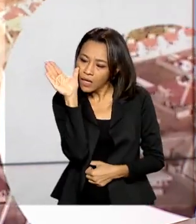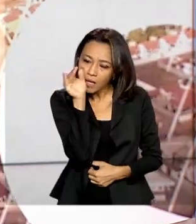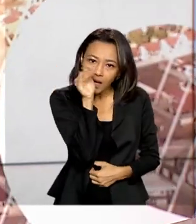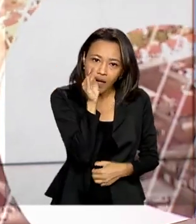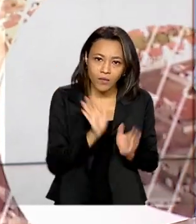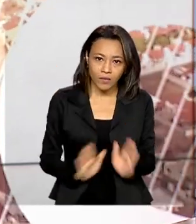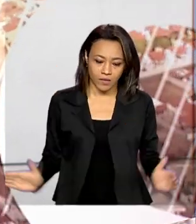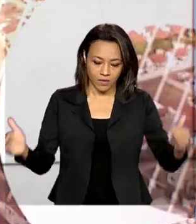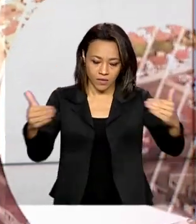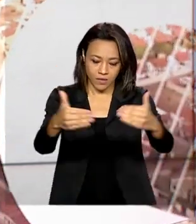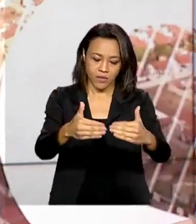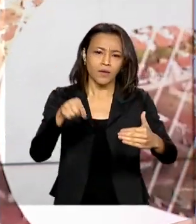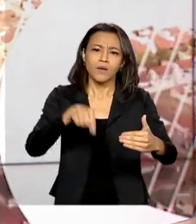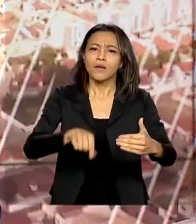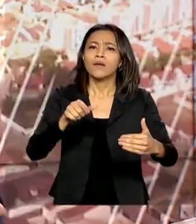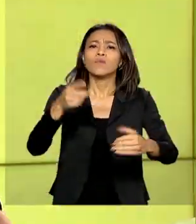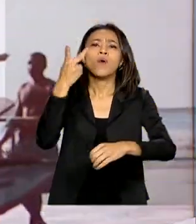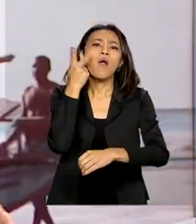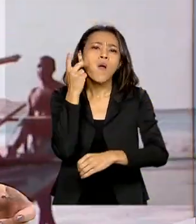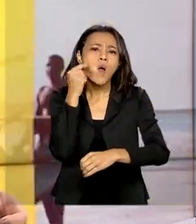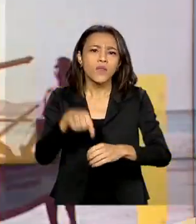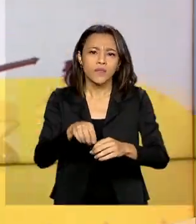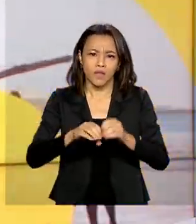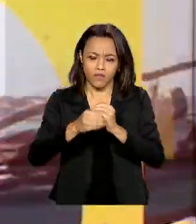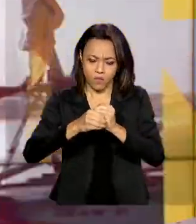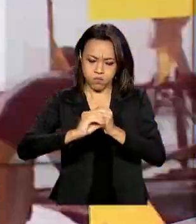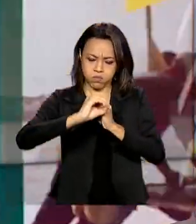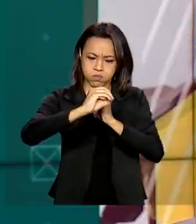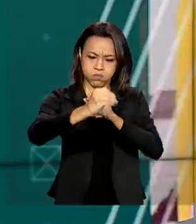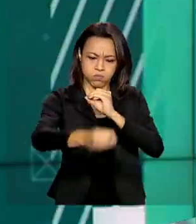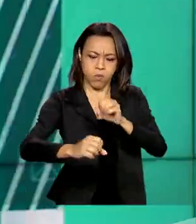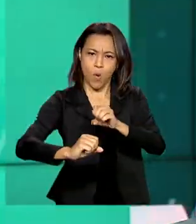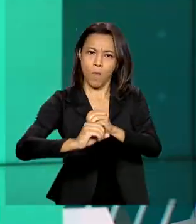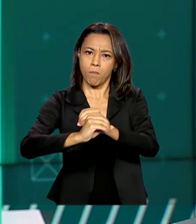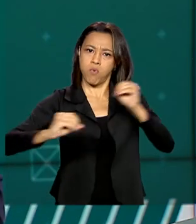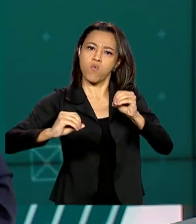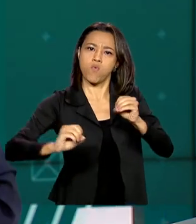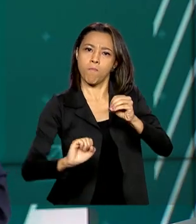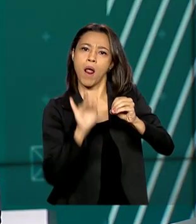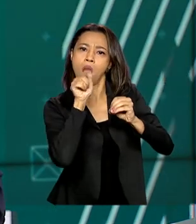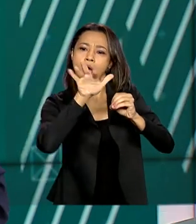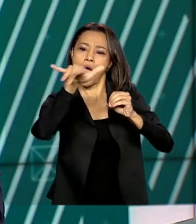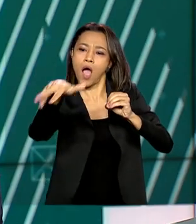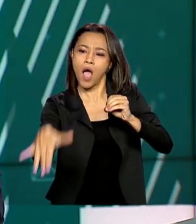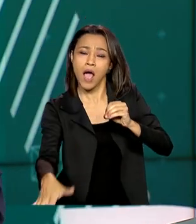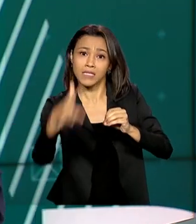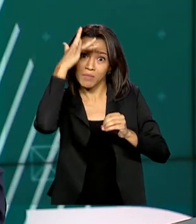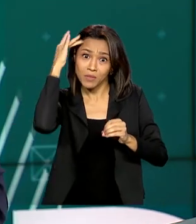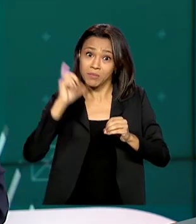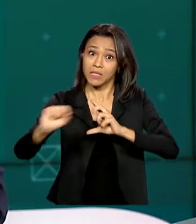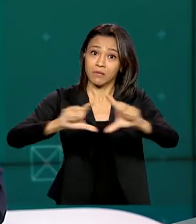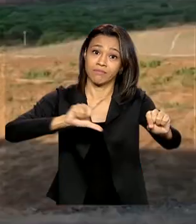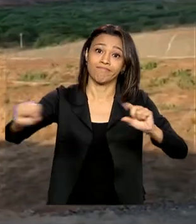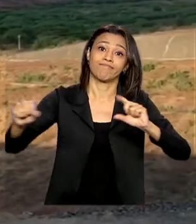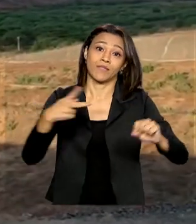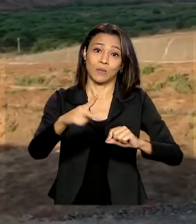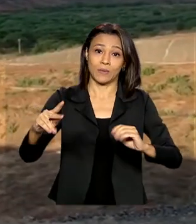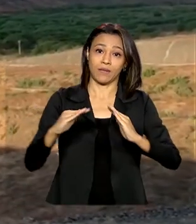barragem Jati, no Ceará. Com o rompimento de uma tubulação, cerca de 2 mil pessoas precisaram deixar suas casas.